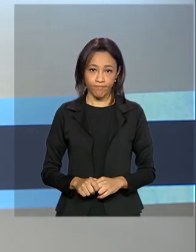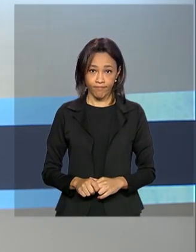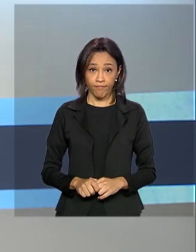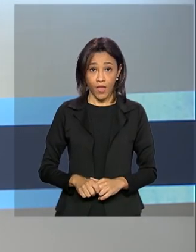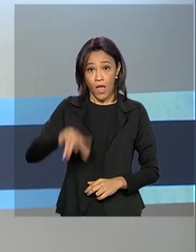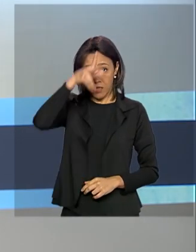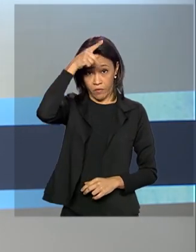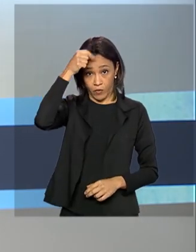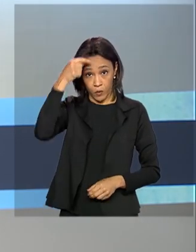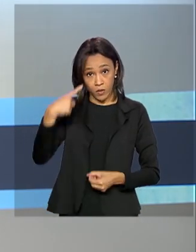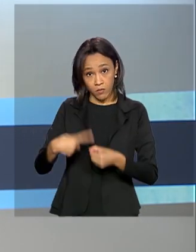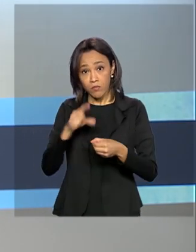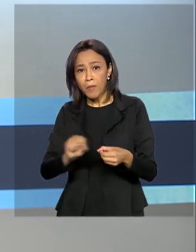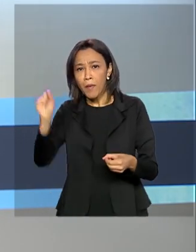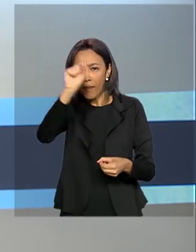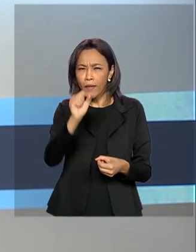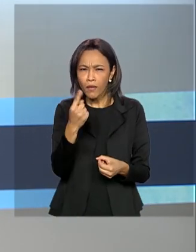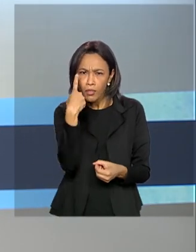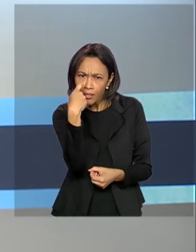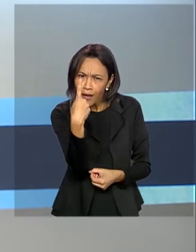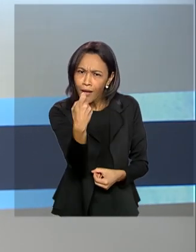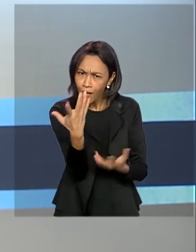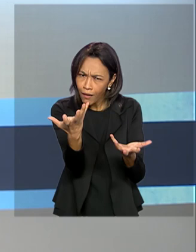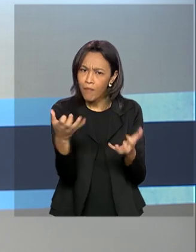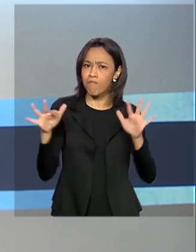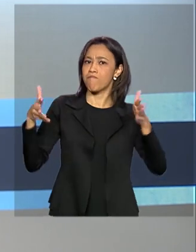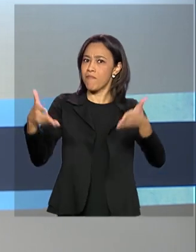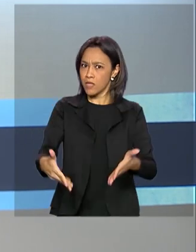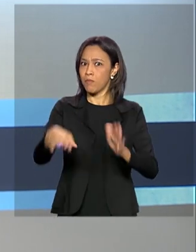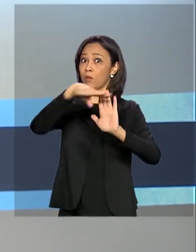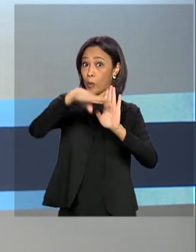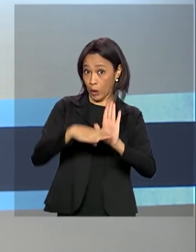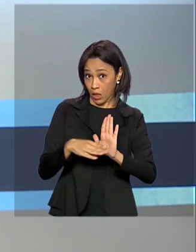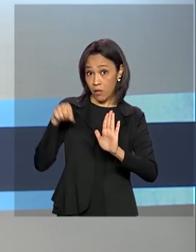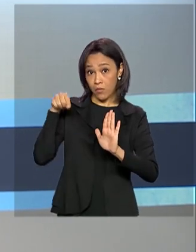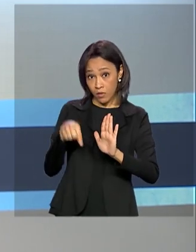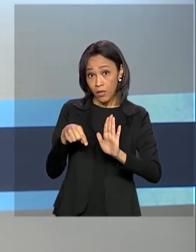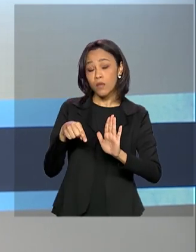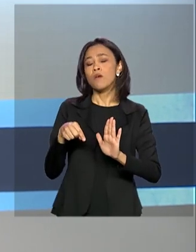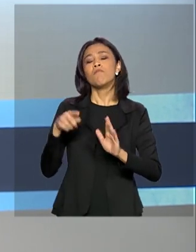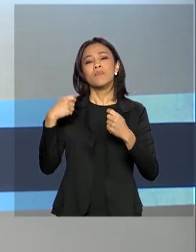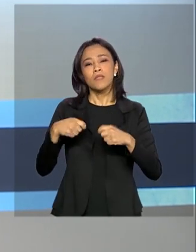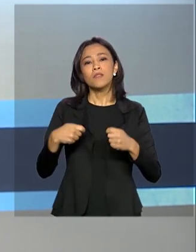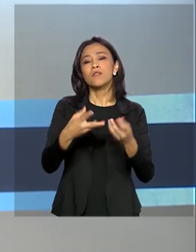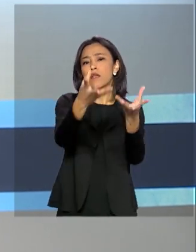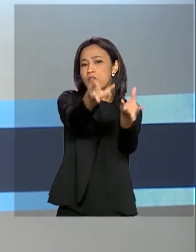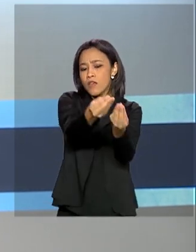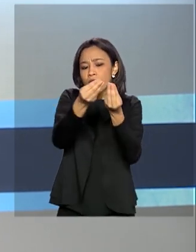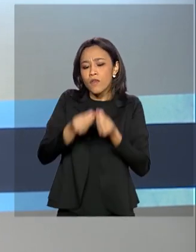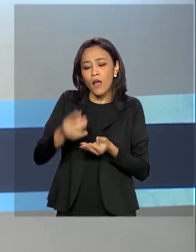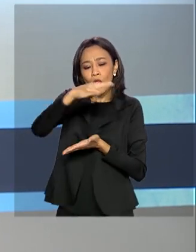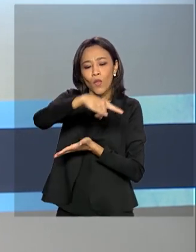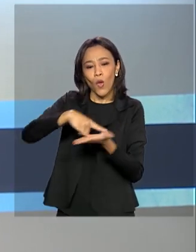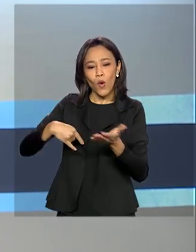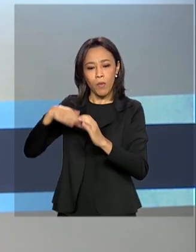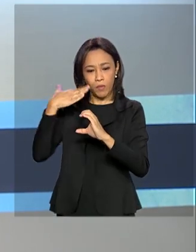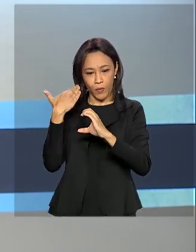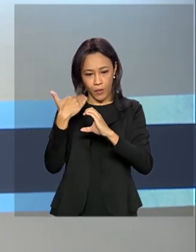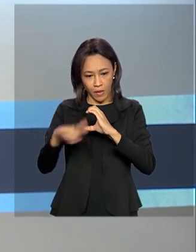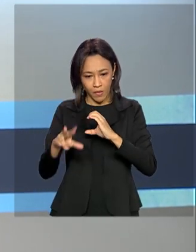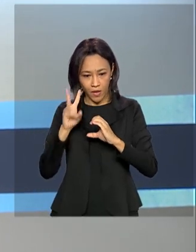prefeituras interessadas em participar do programa Município Amigo da Família devem enviar a documentação para o e-mail